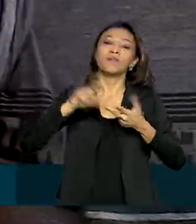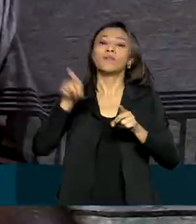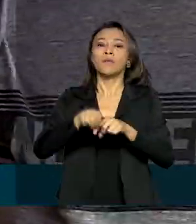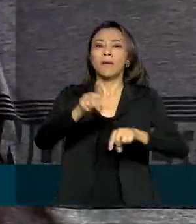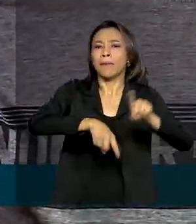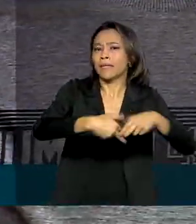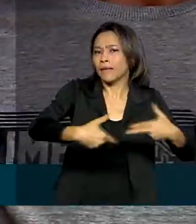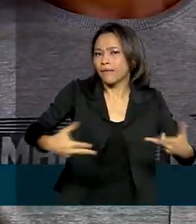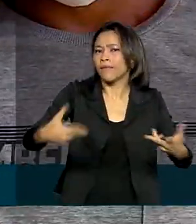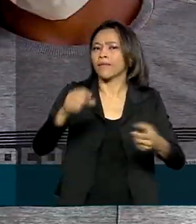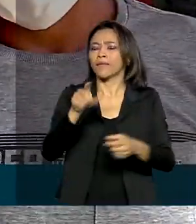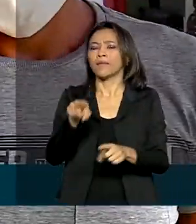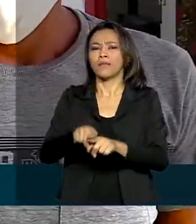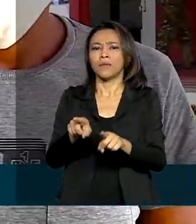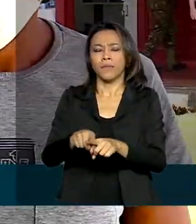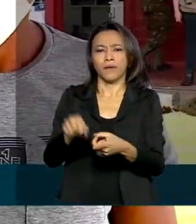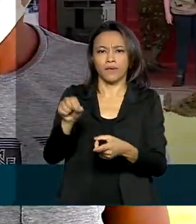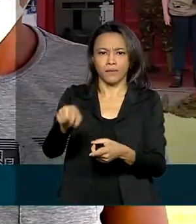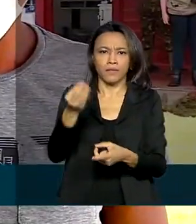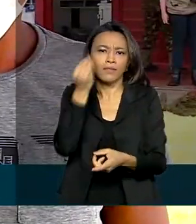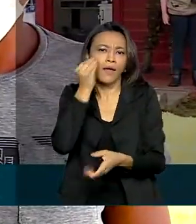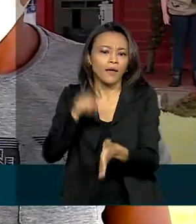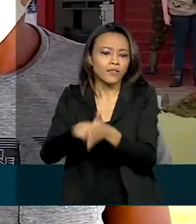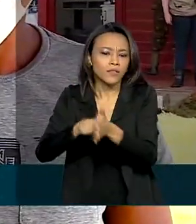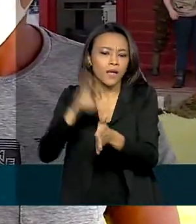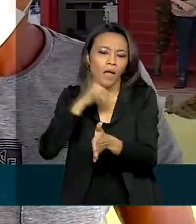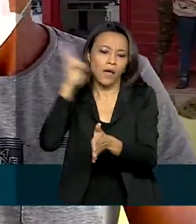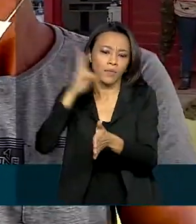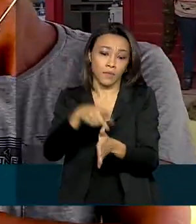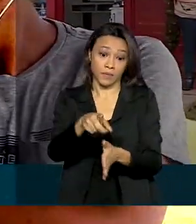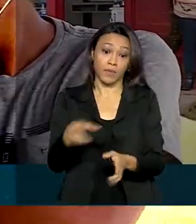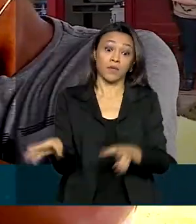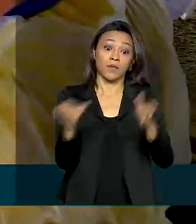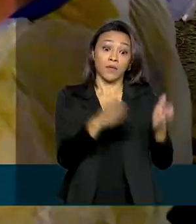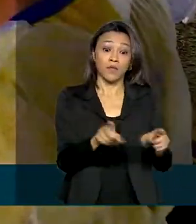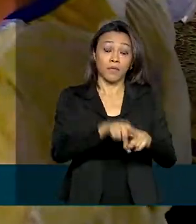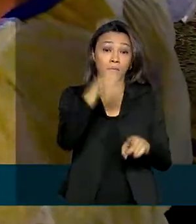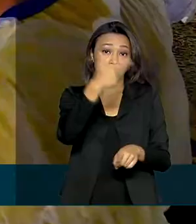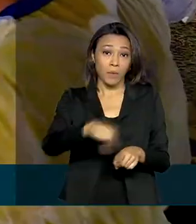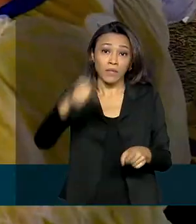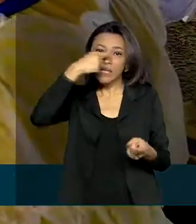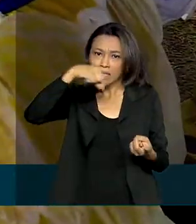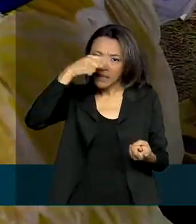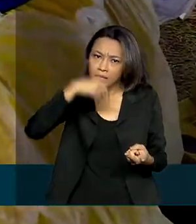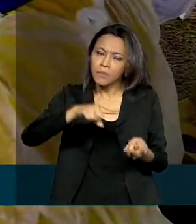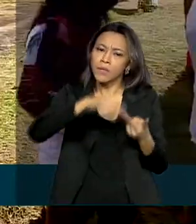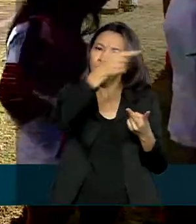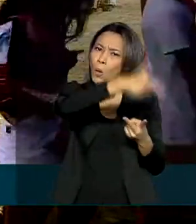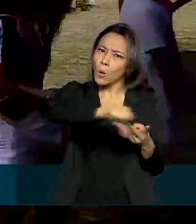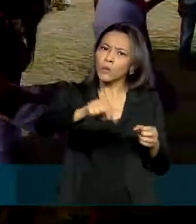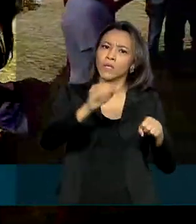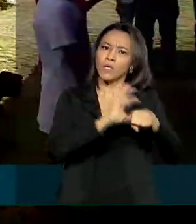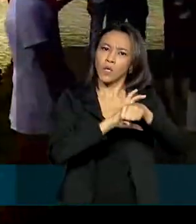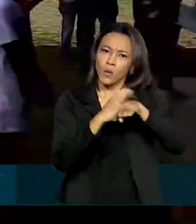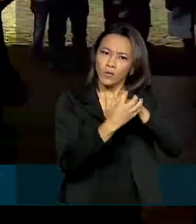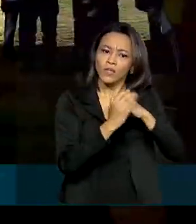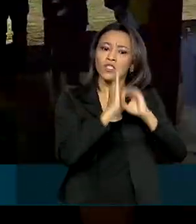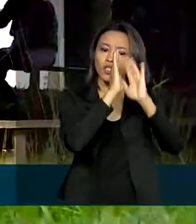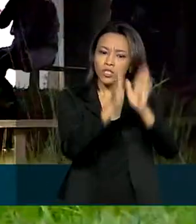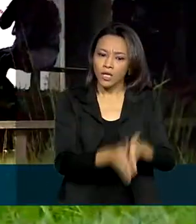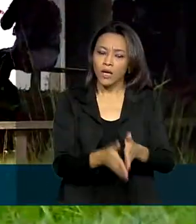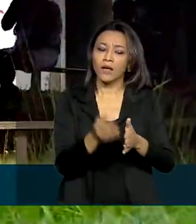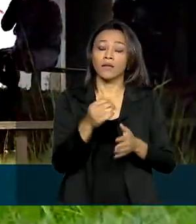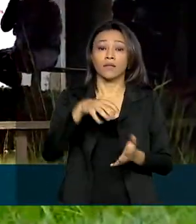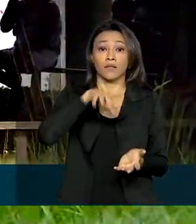E para o tratamento de casos leves a moderados de síndrome gripal e Covid-19, foram instaladas